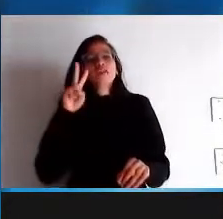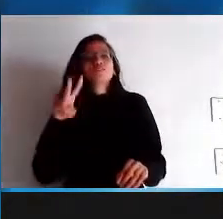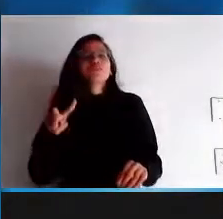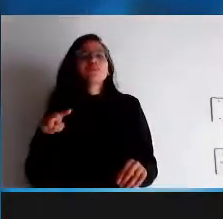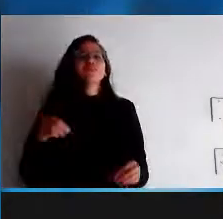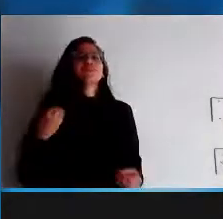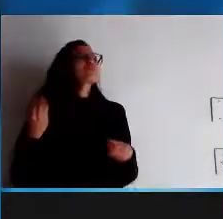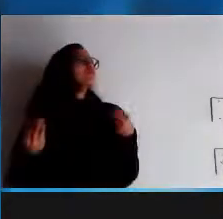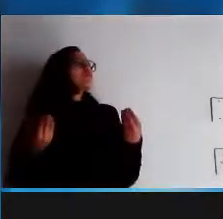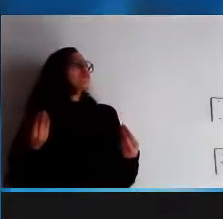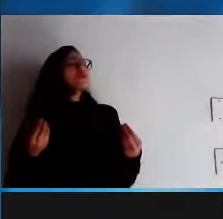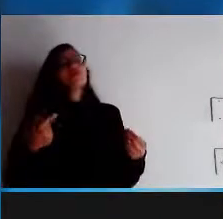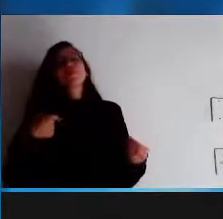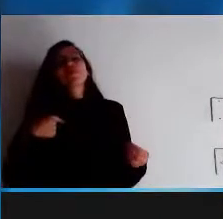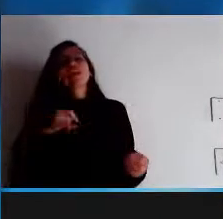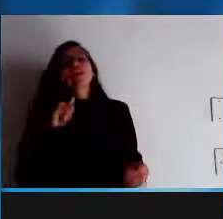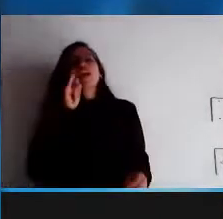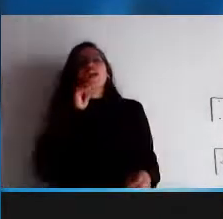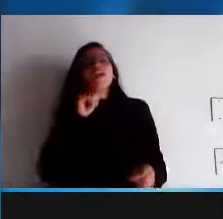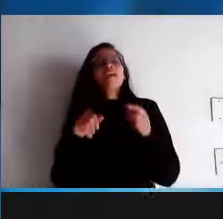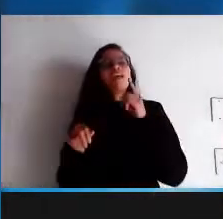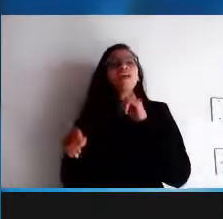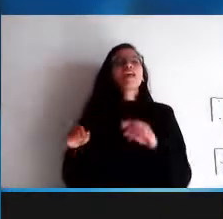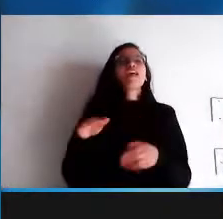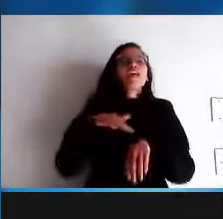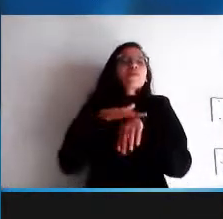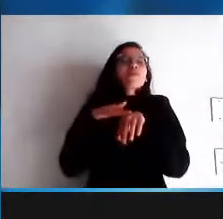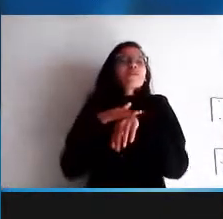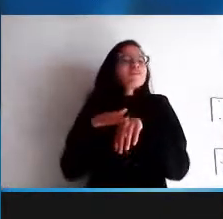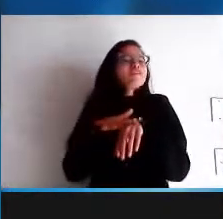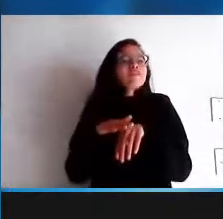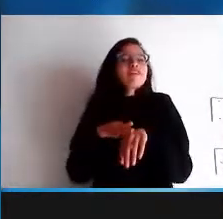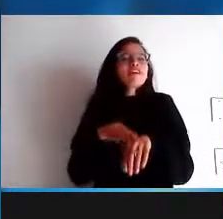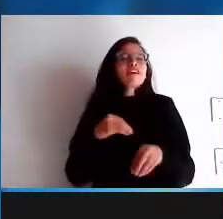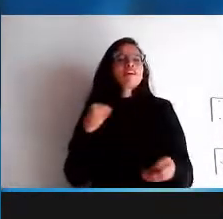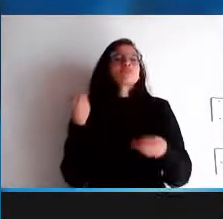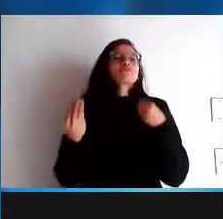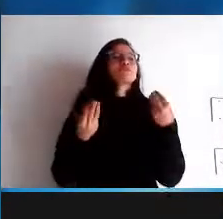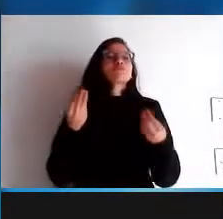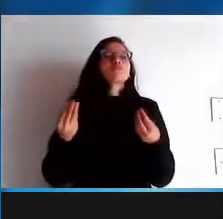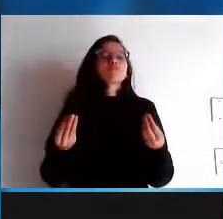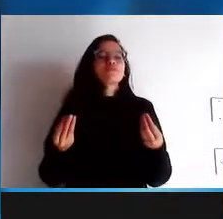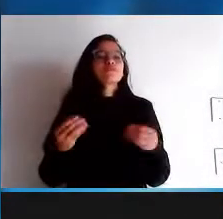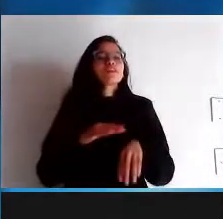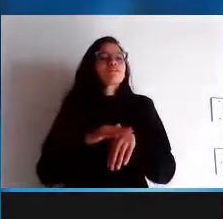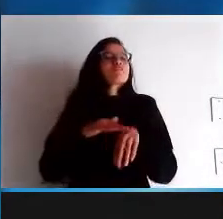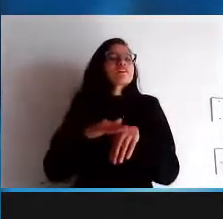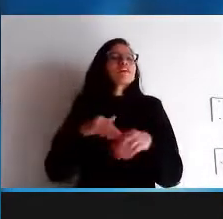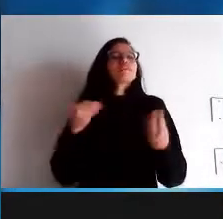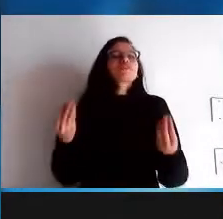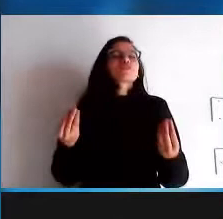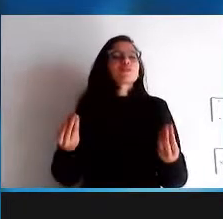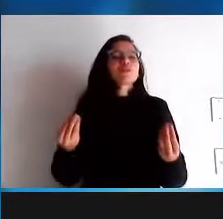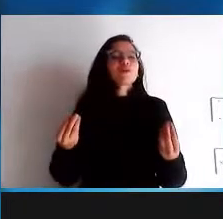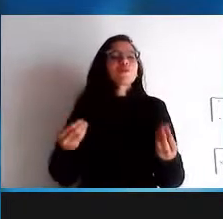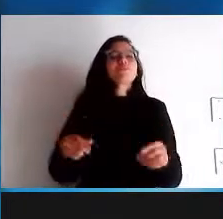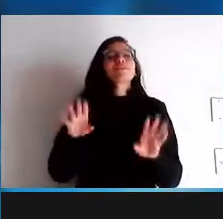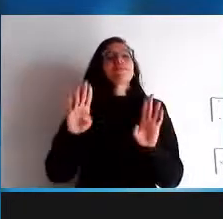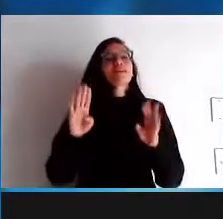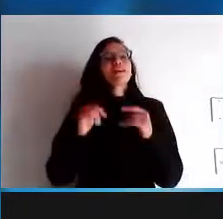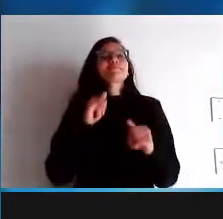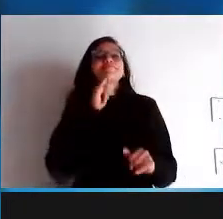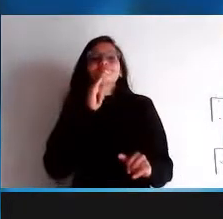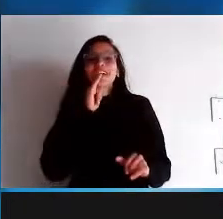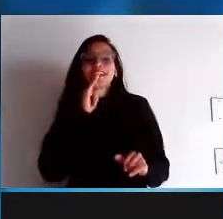eu interajo com as pessoas de uma outra determinada forma bem diferente de como eu interajo com as pessoas por